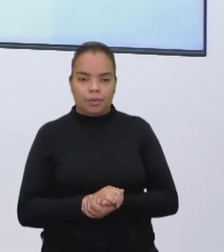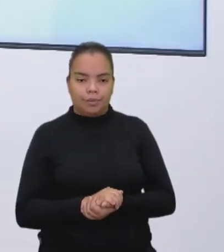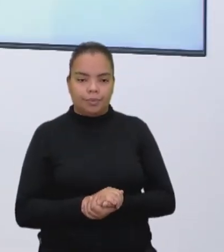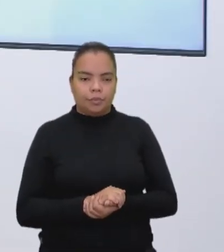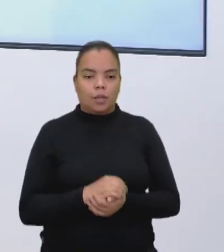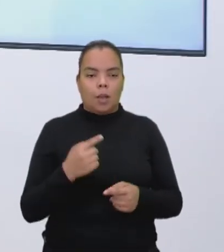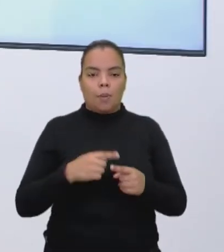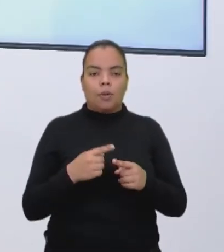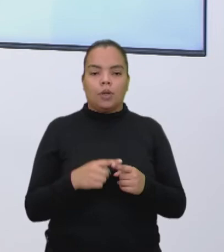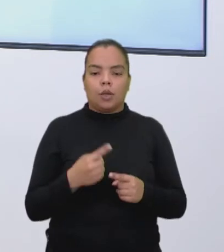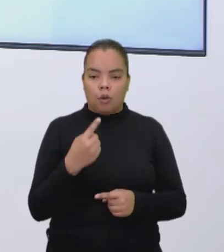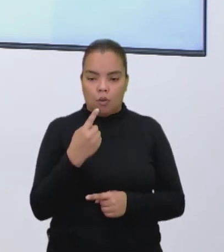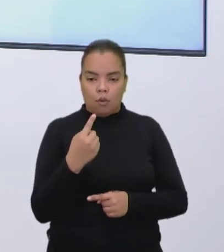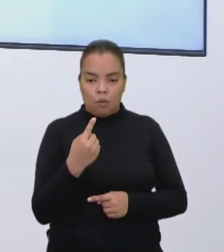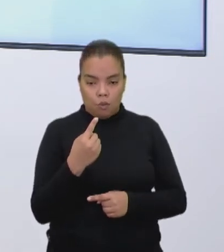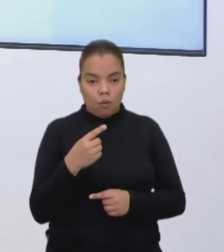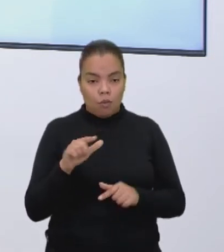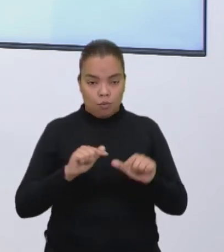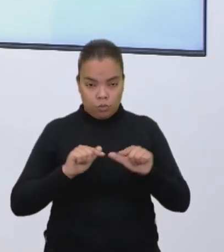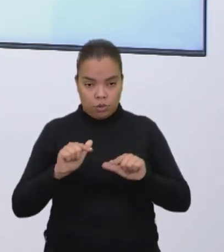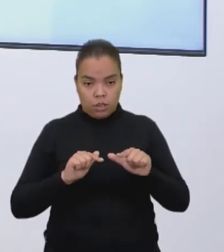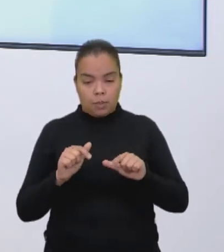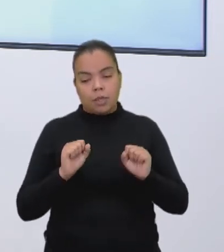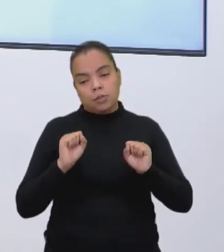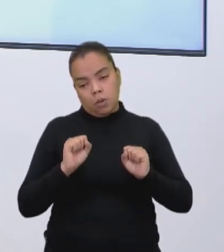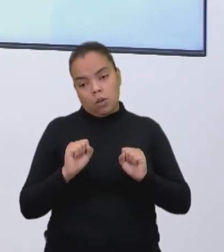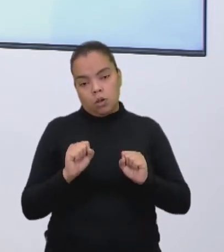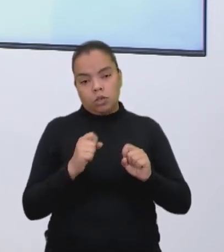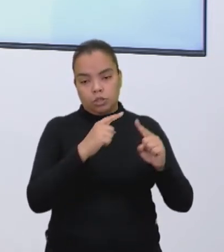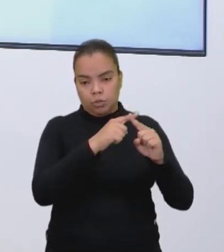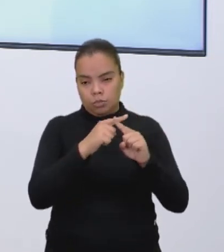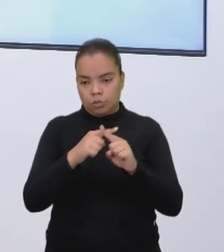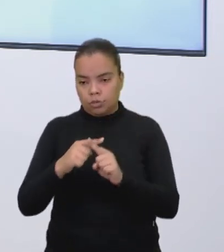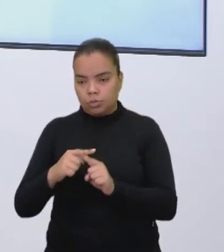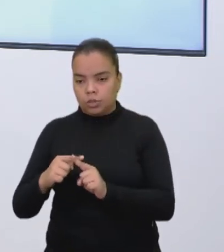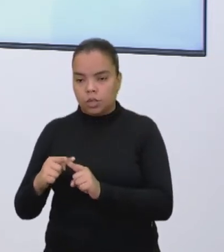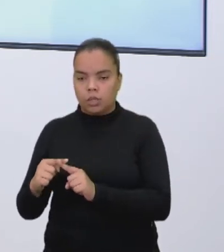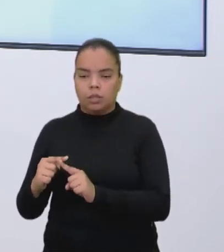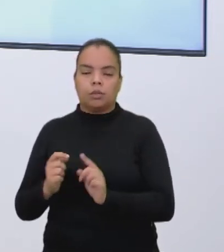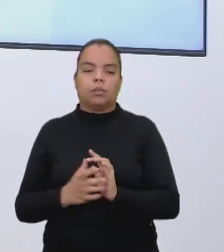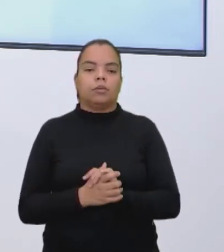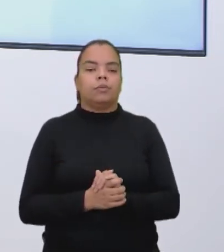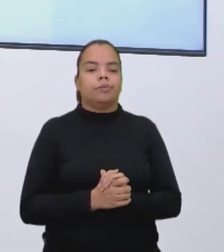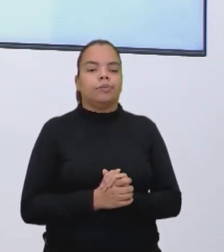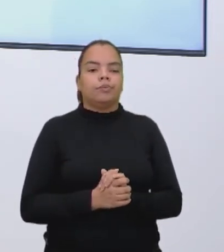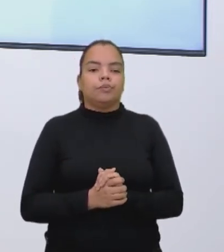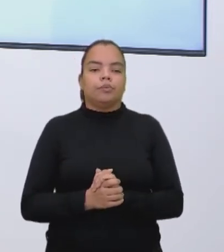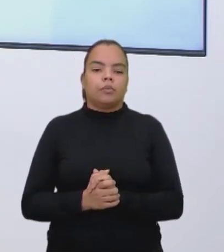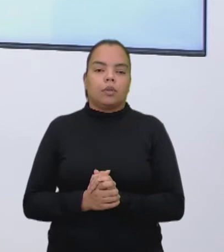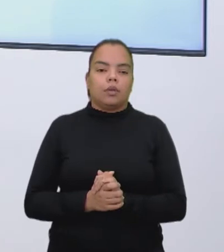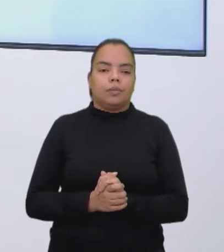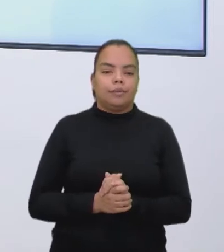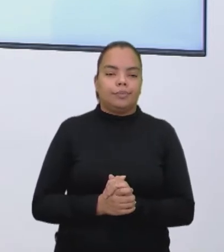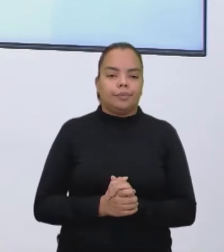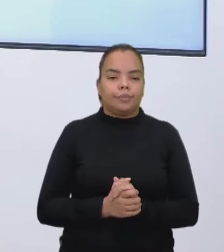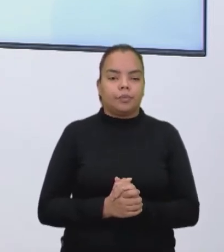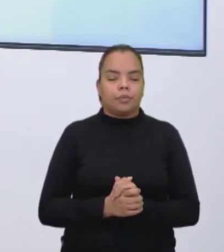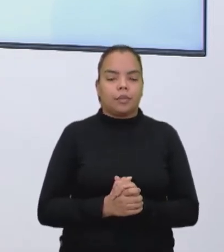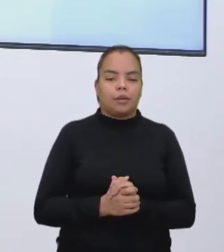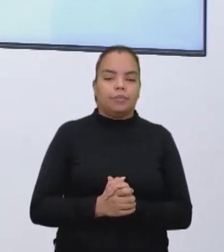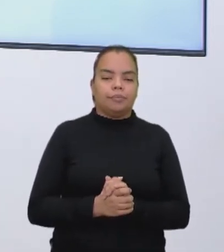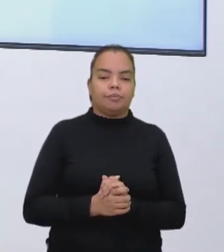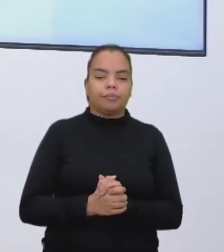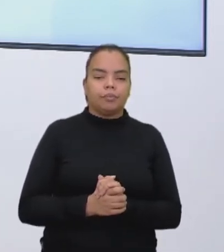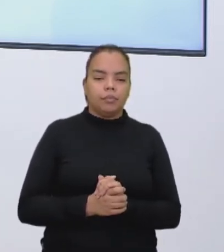funcionário pras contas ficarem mais fáceis. Mas a gente pode multiplicar isso por funcionário. Vocês vão ver que a conta é praticamente a mesma. Vamos lá, então.